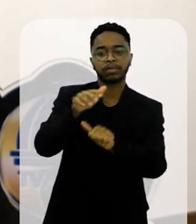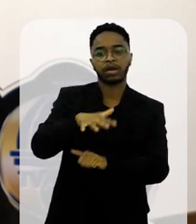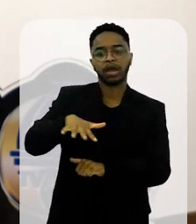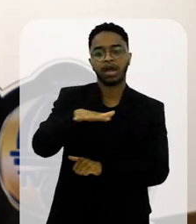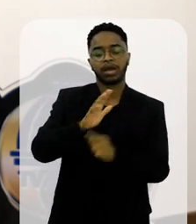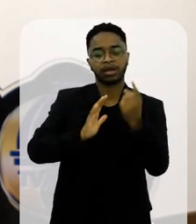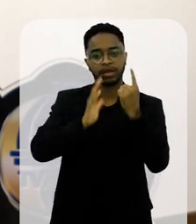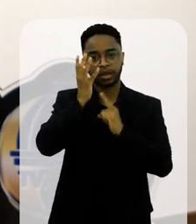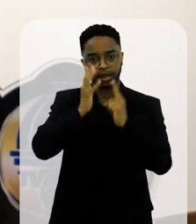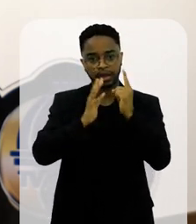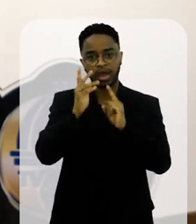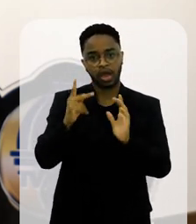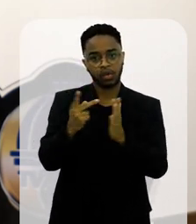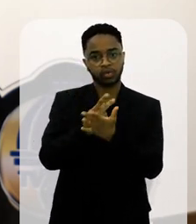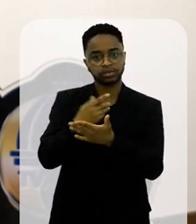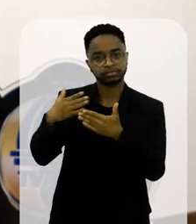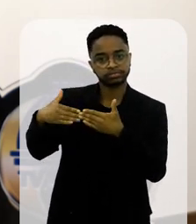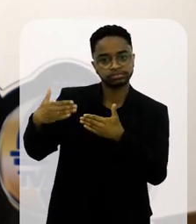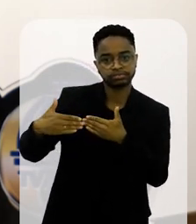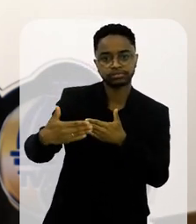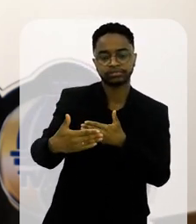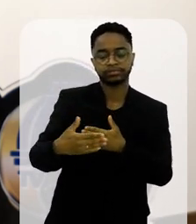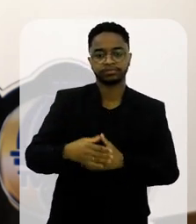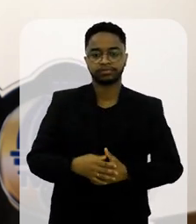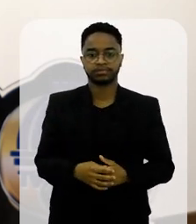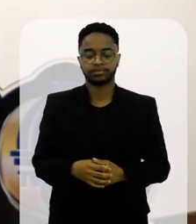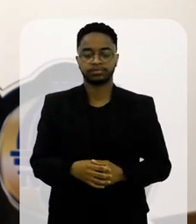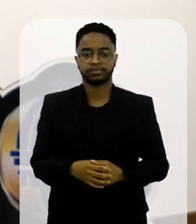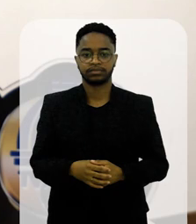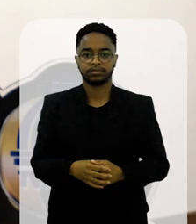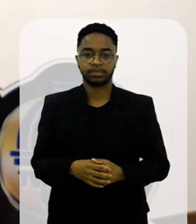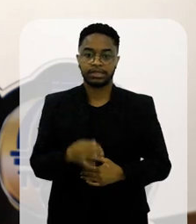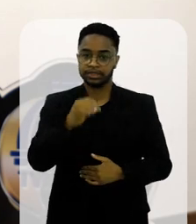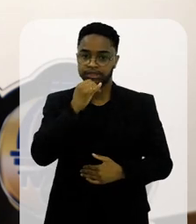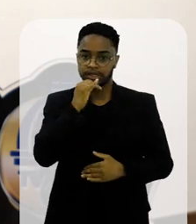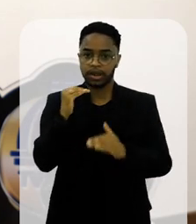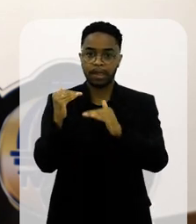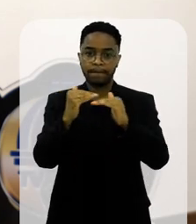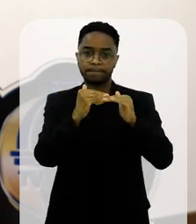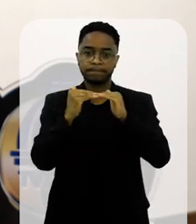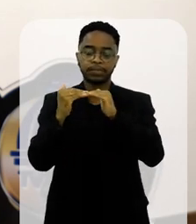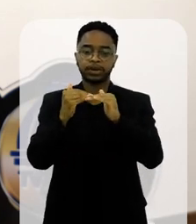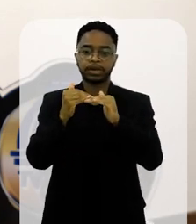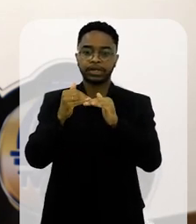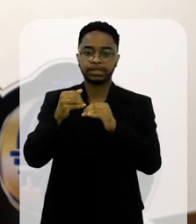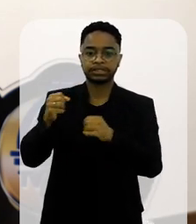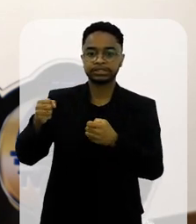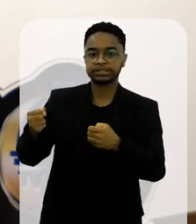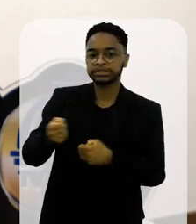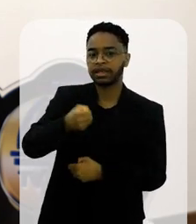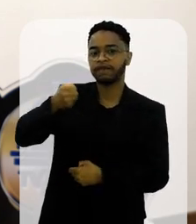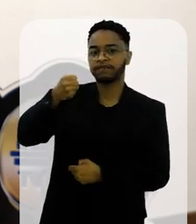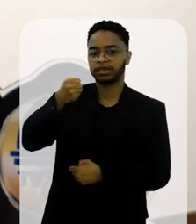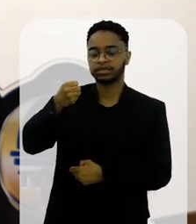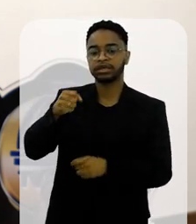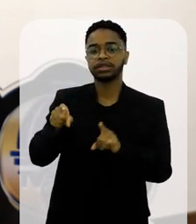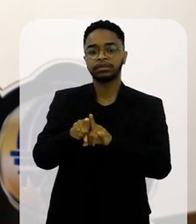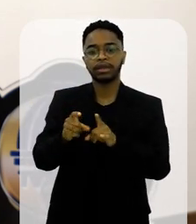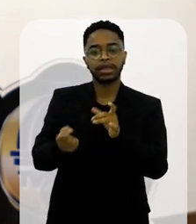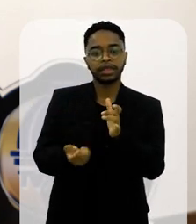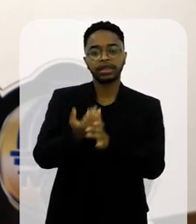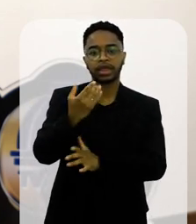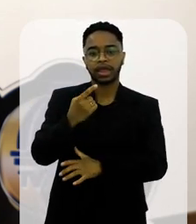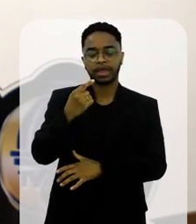acontecendo nesses últimos anos? A padronização da cerveja, criação